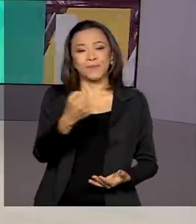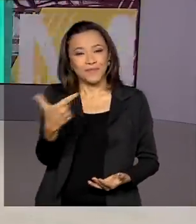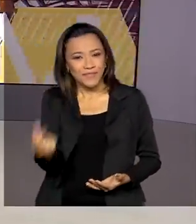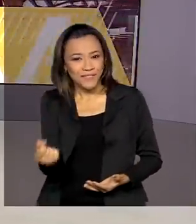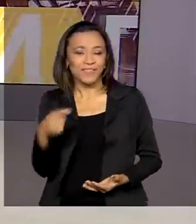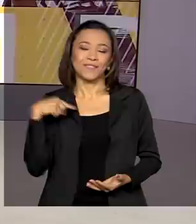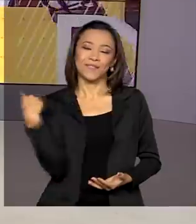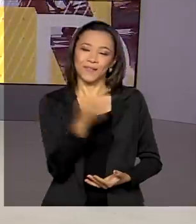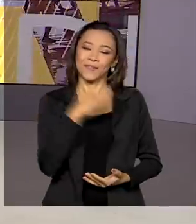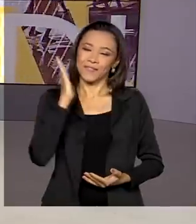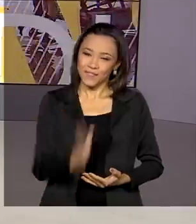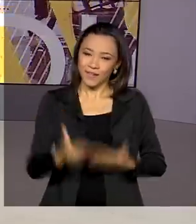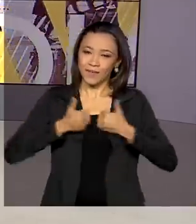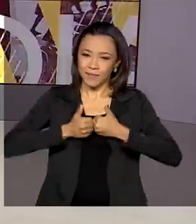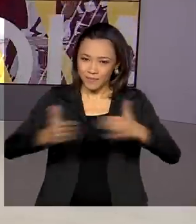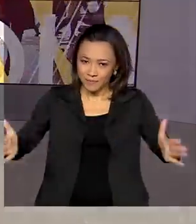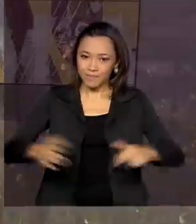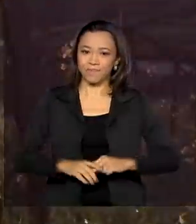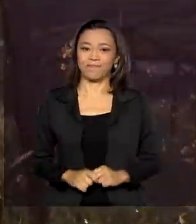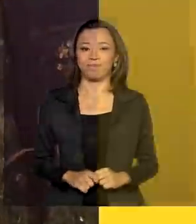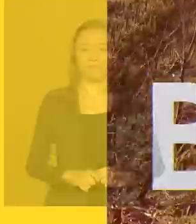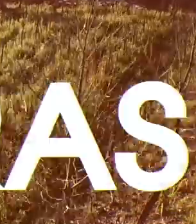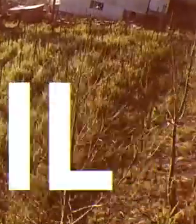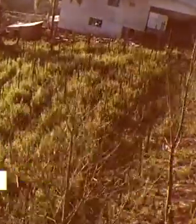o Brasil em Dia já está no ar.